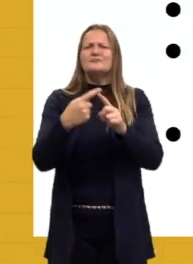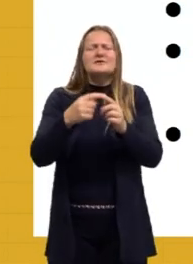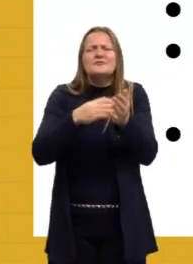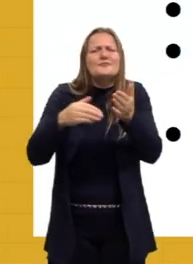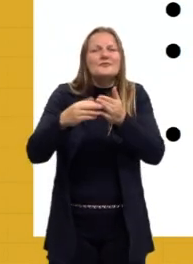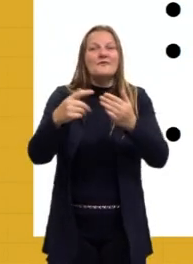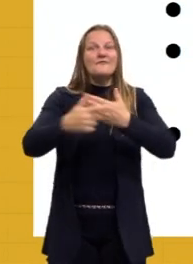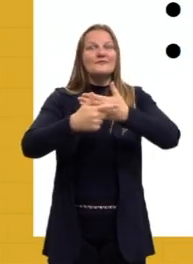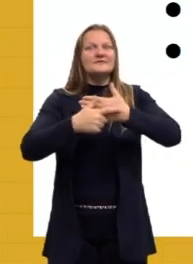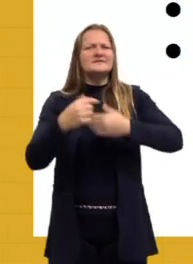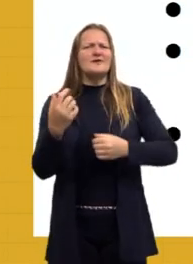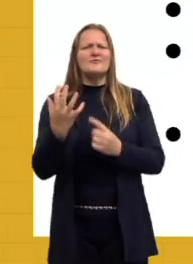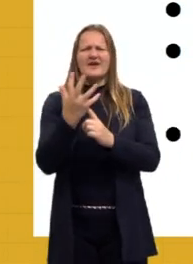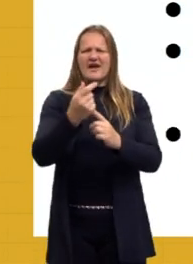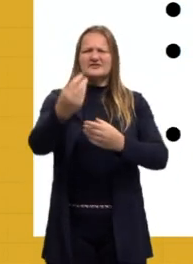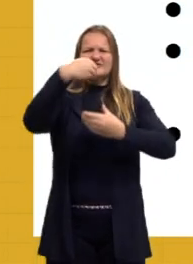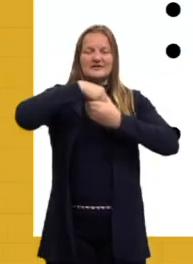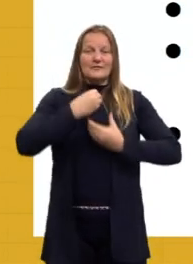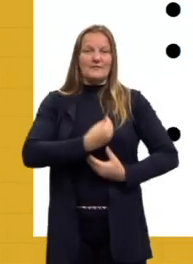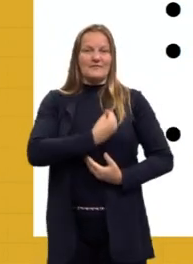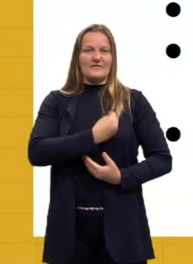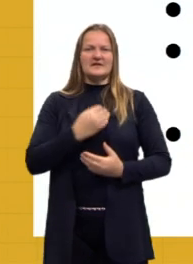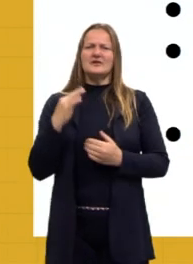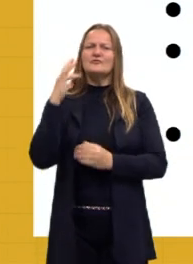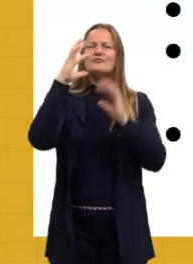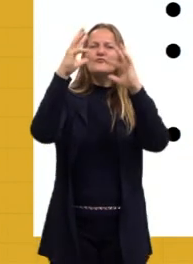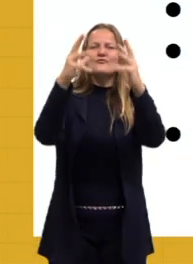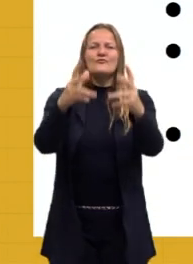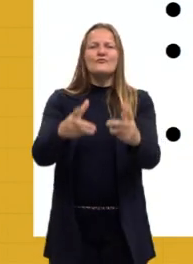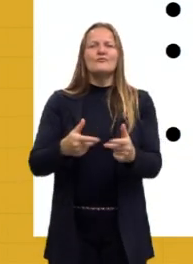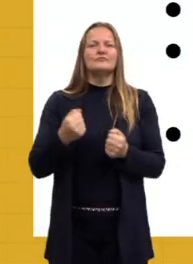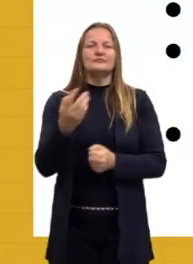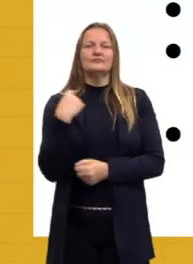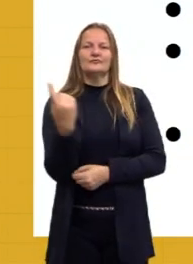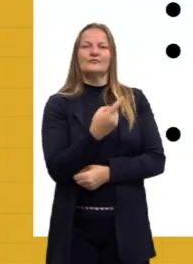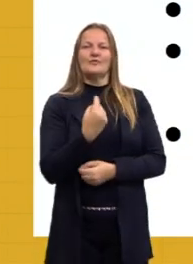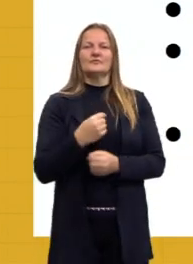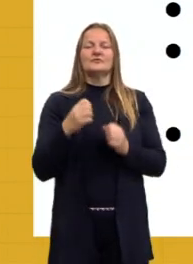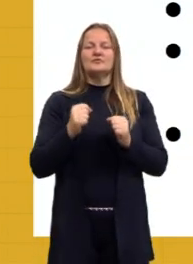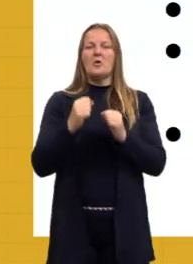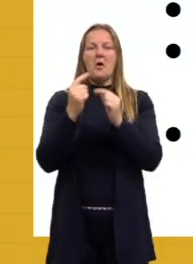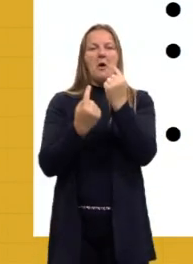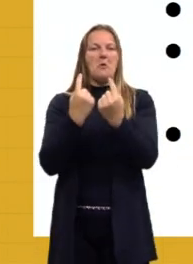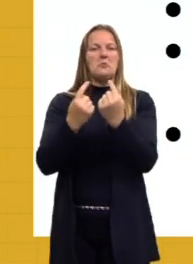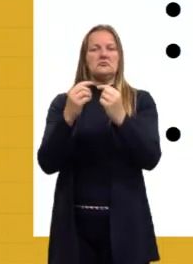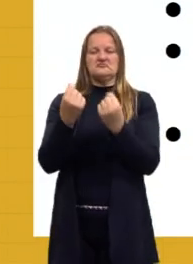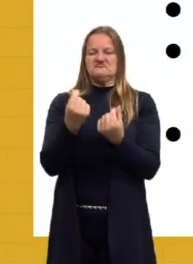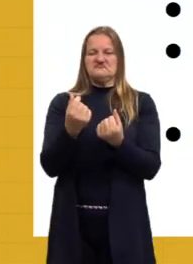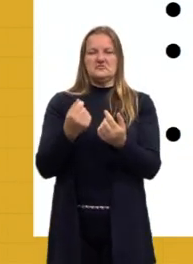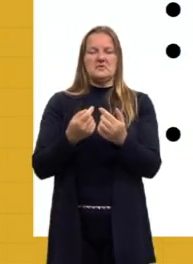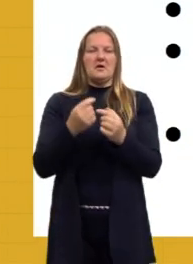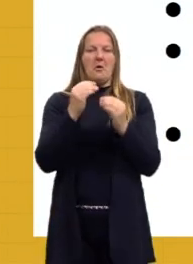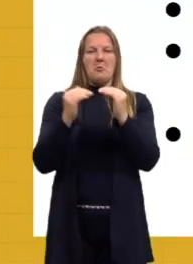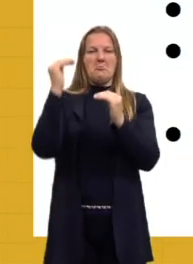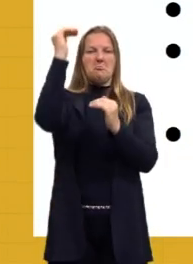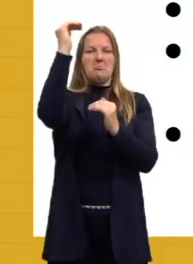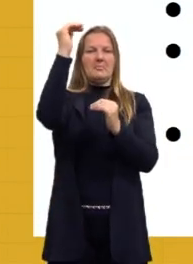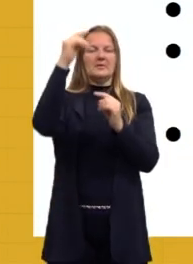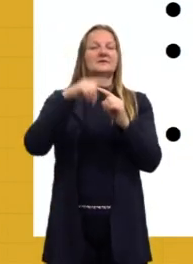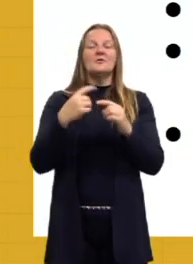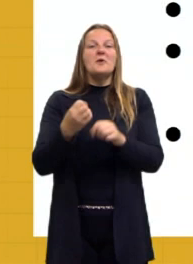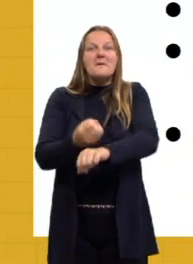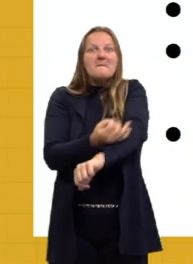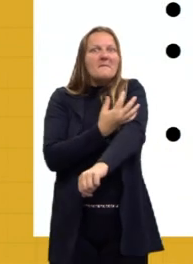humano, porque a arte deve ser para todos. A arte não deve ser possuída com dinheiro, ela deve ser contemplada com